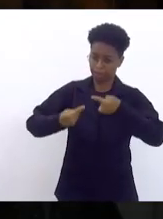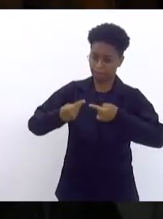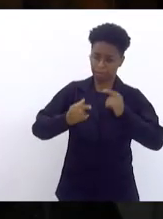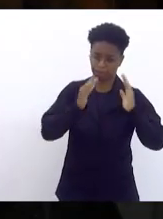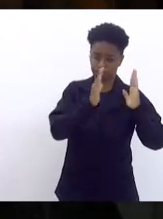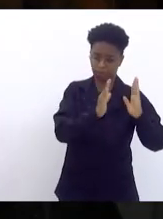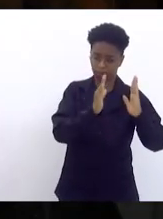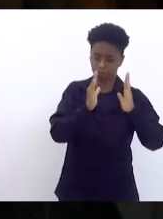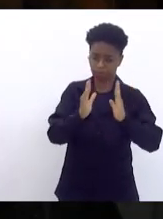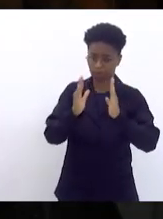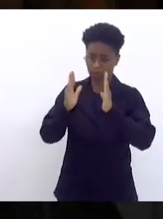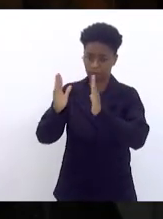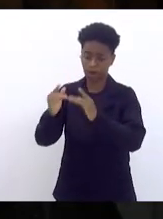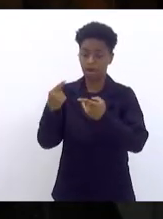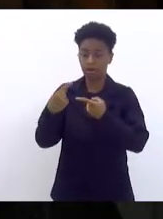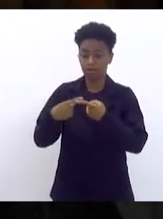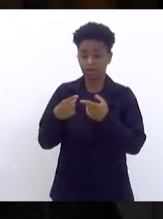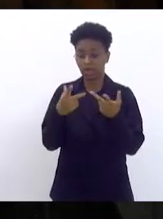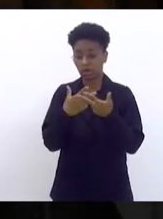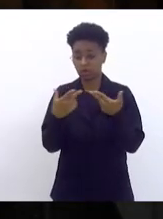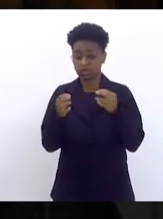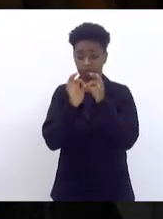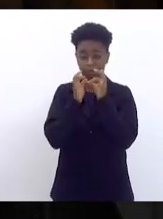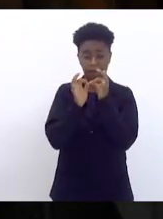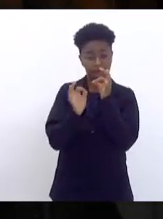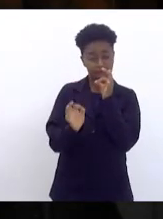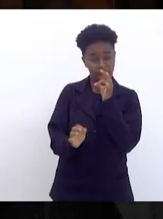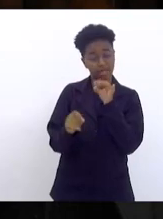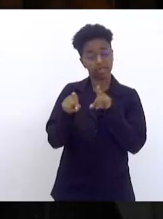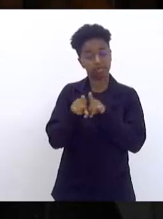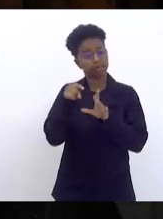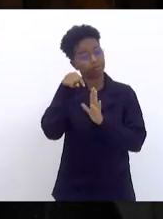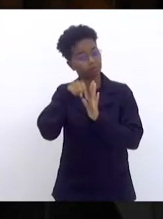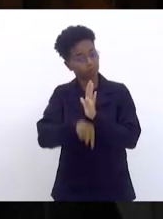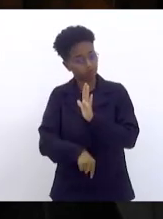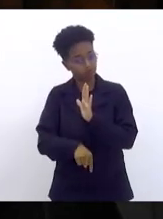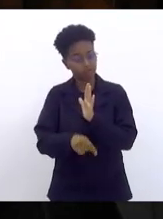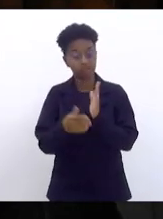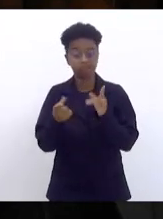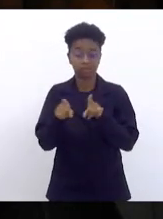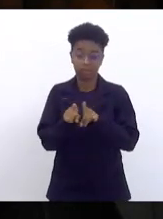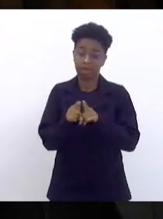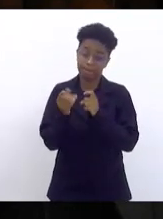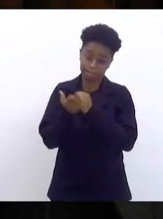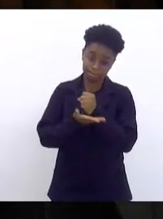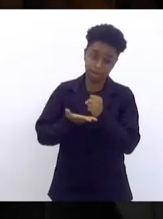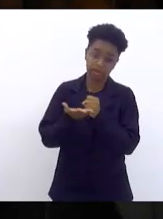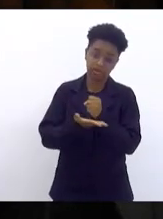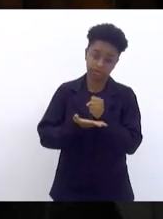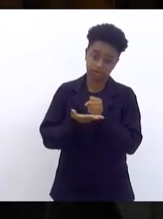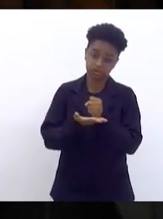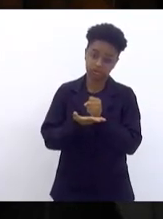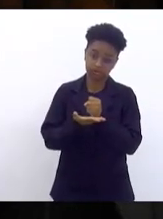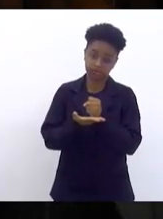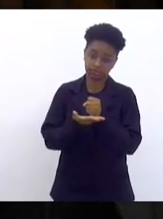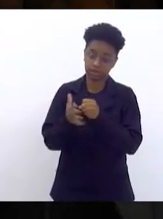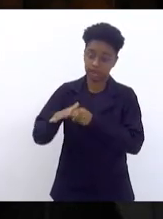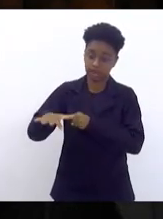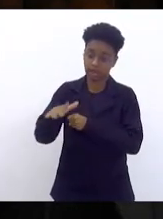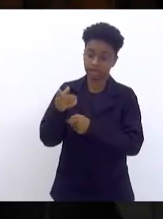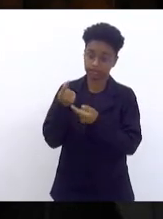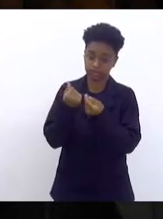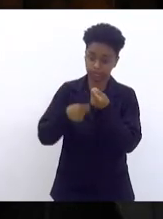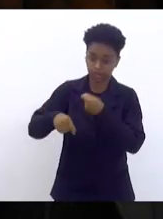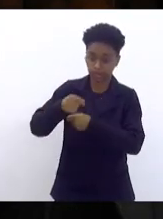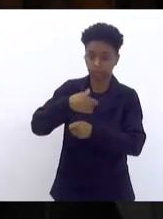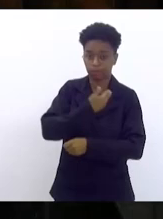ser algo bastante extenso e profundo e básico para as finanças públicas do Estado